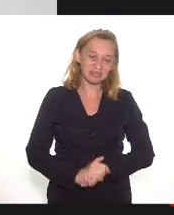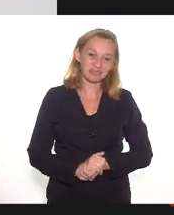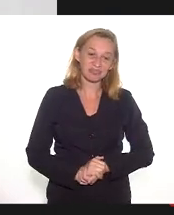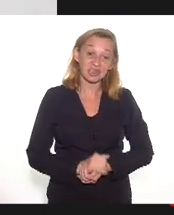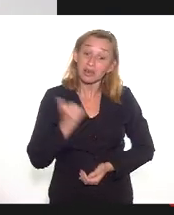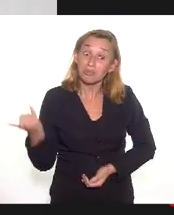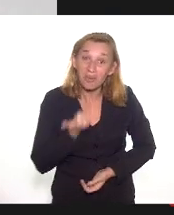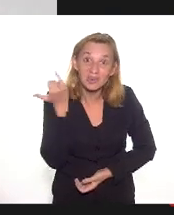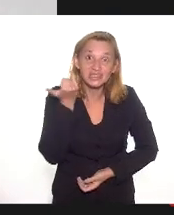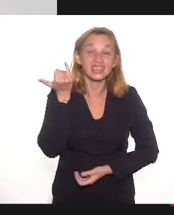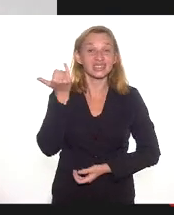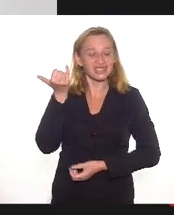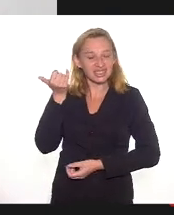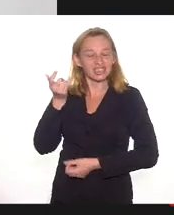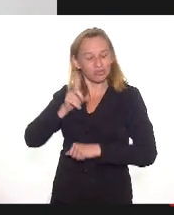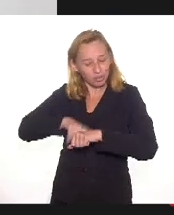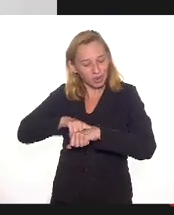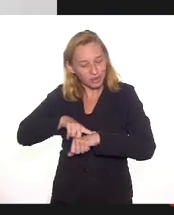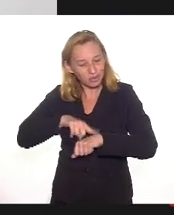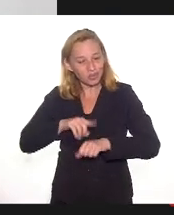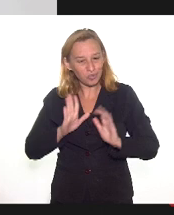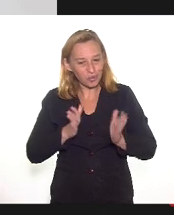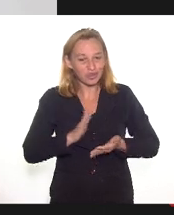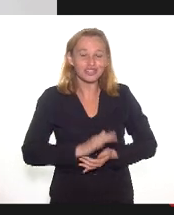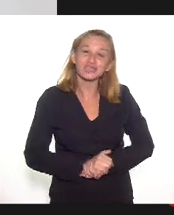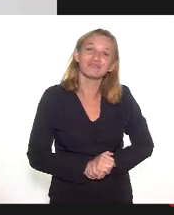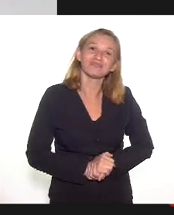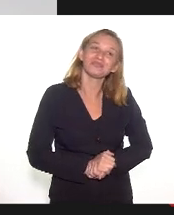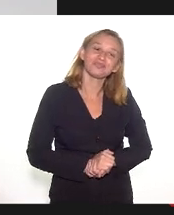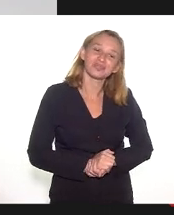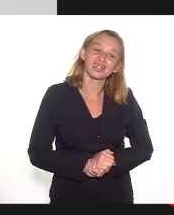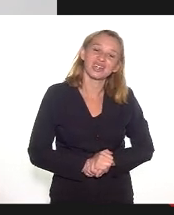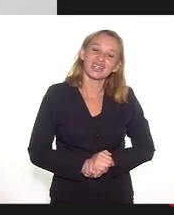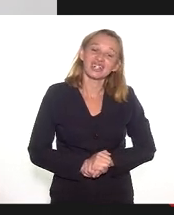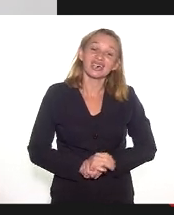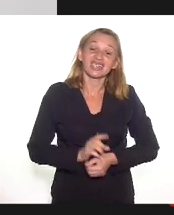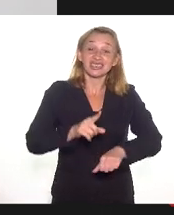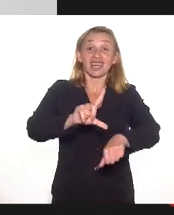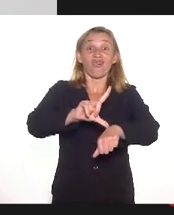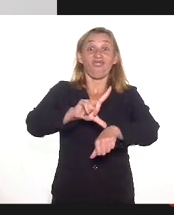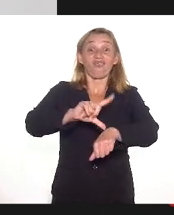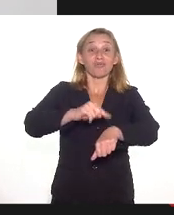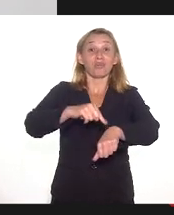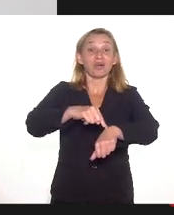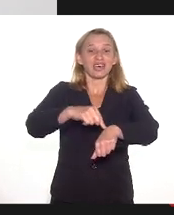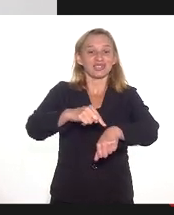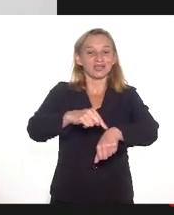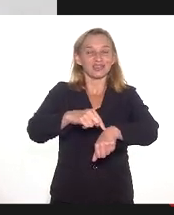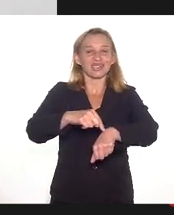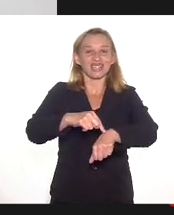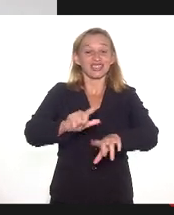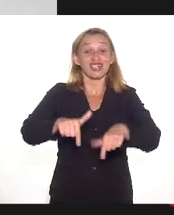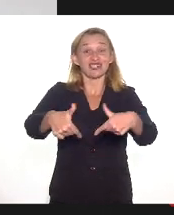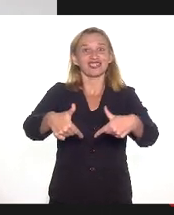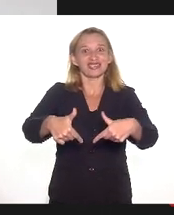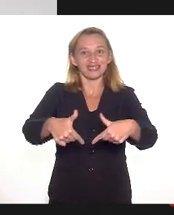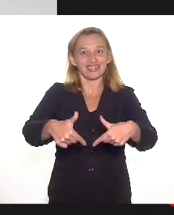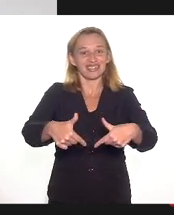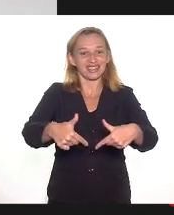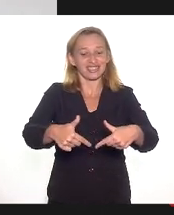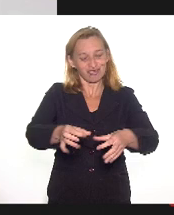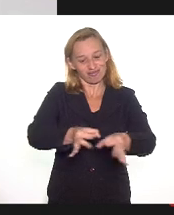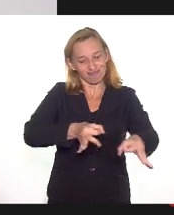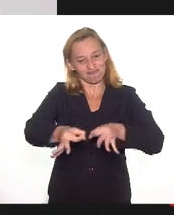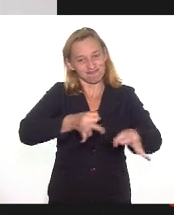importância de um momento como esse e essa é a hora da trincheira, a gente, de fato, se